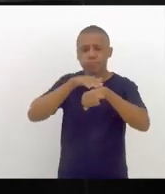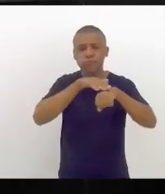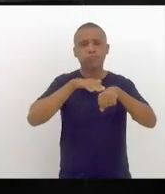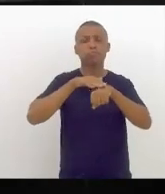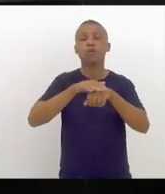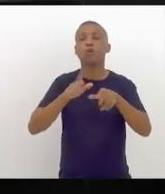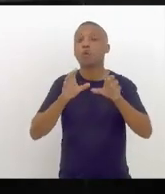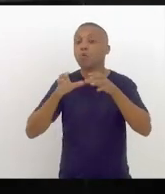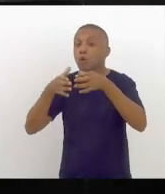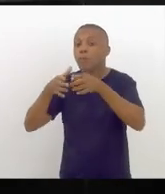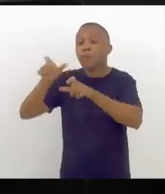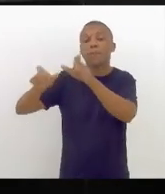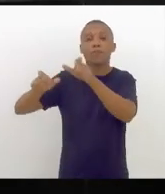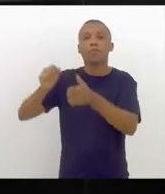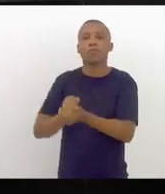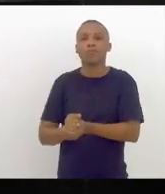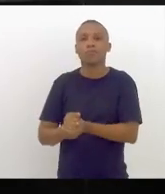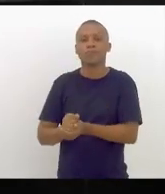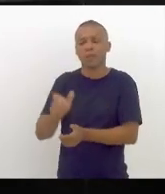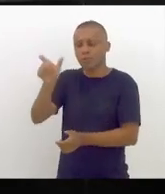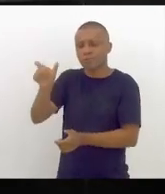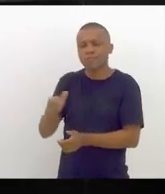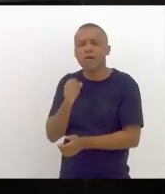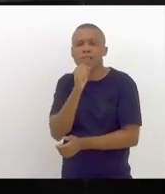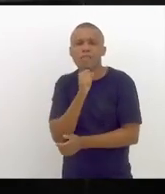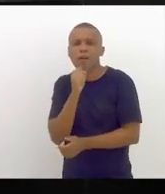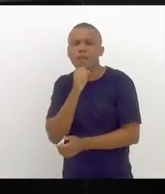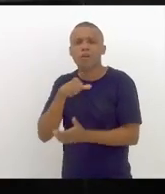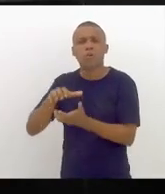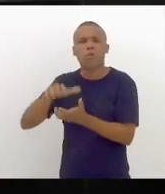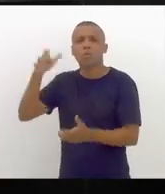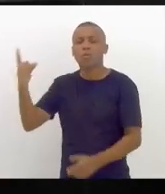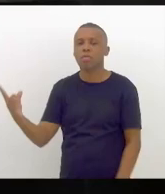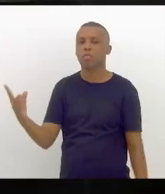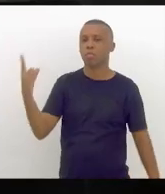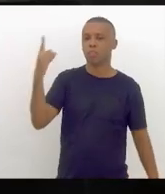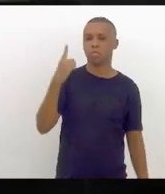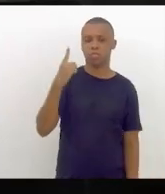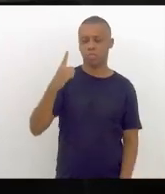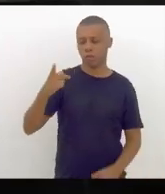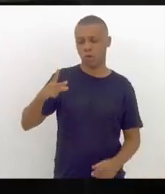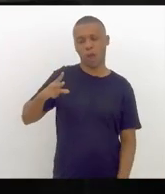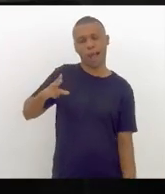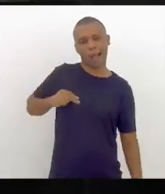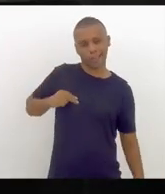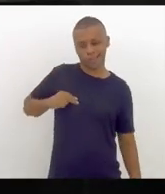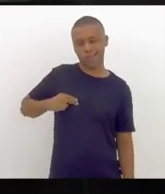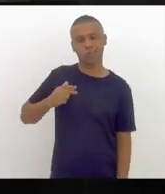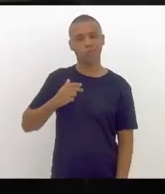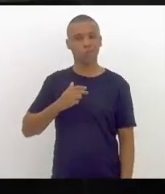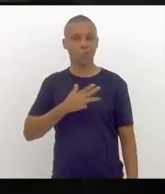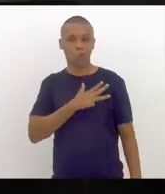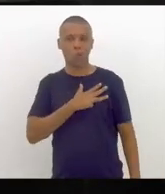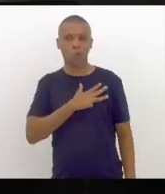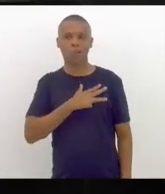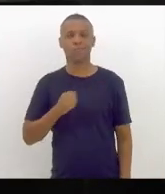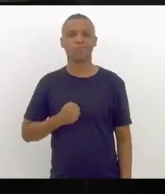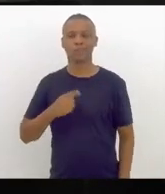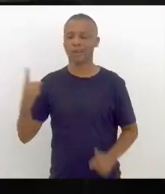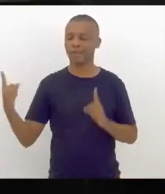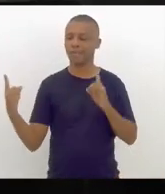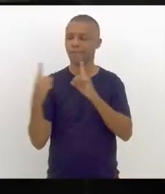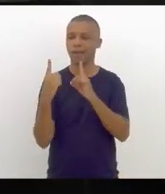aproximou de mim um senhor, inclusive, com o adesivo do Lula, e veio me dar um